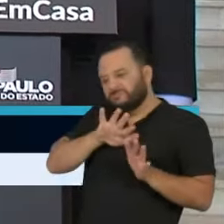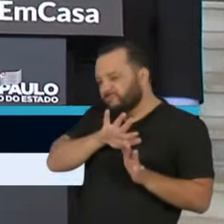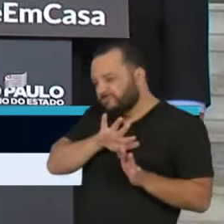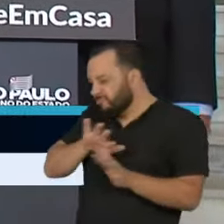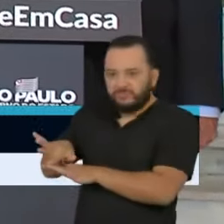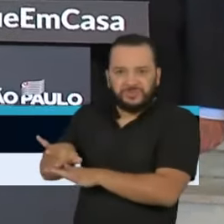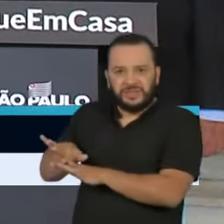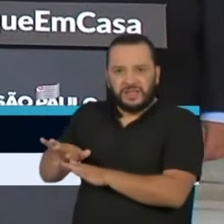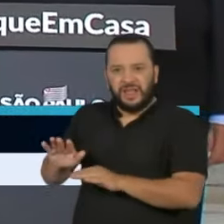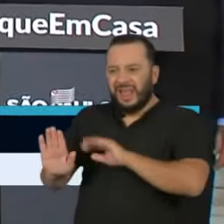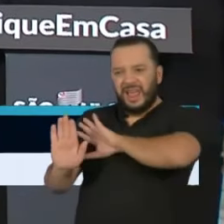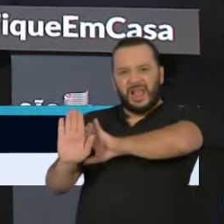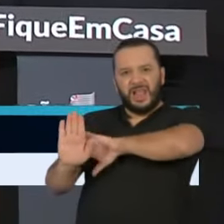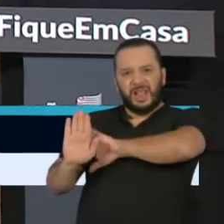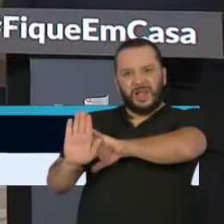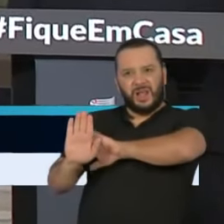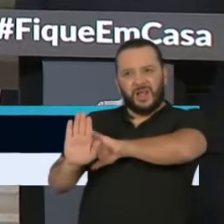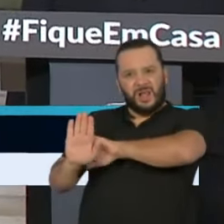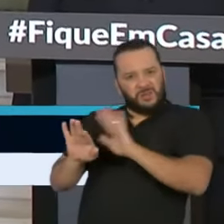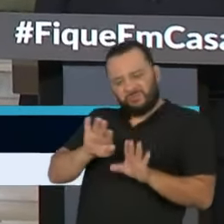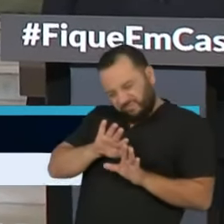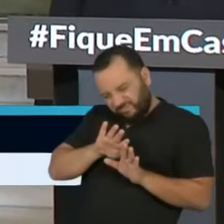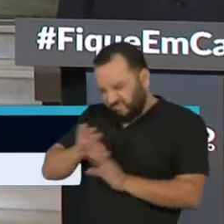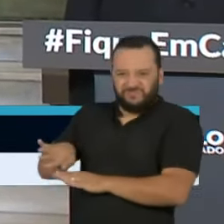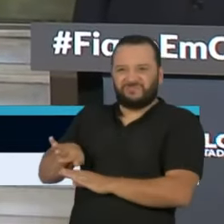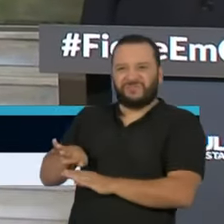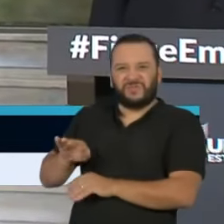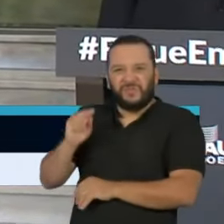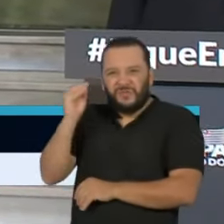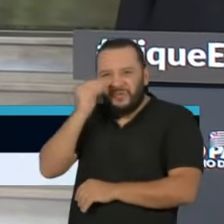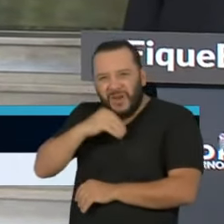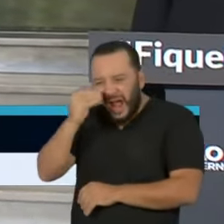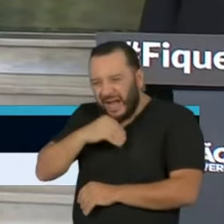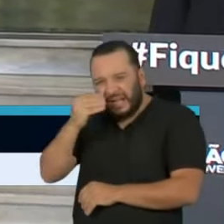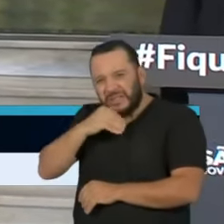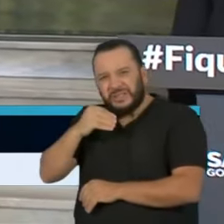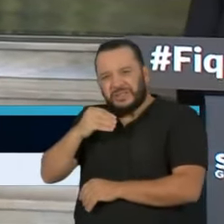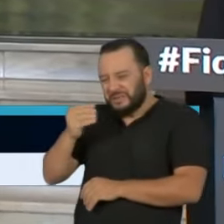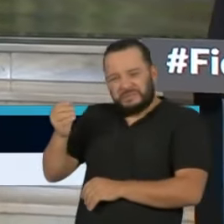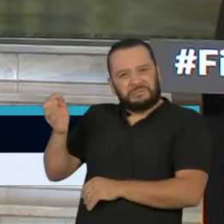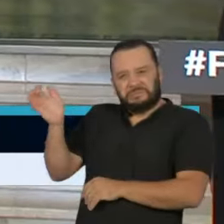ideológica torpe, fraca, medíocre.